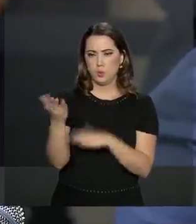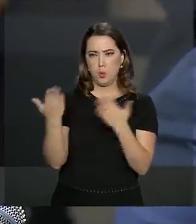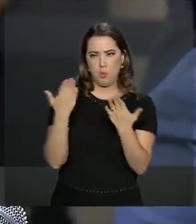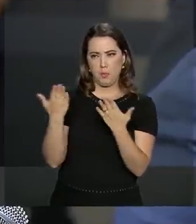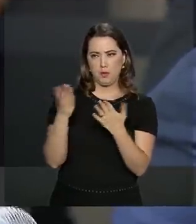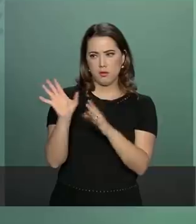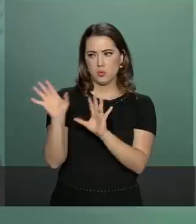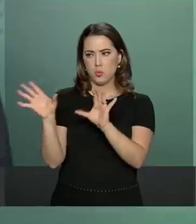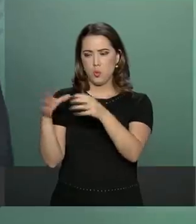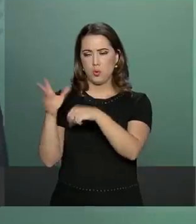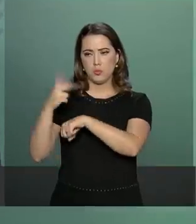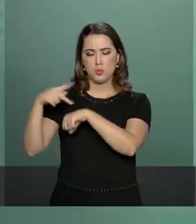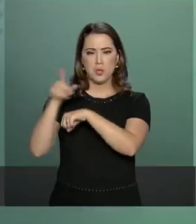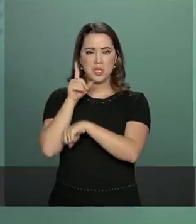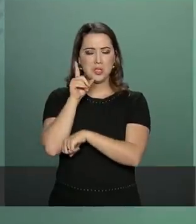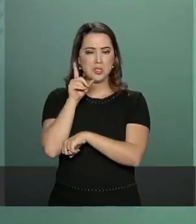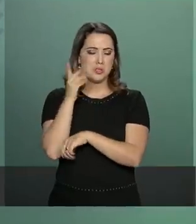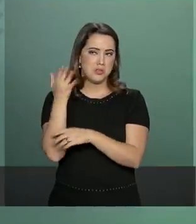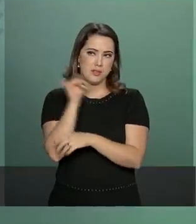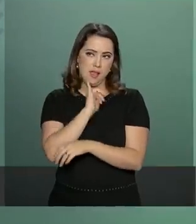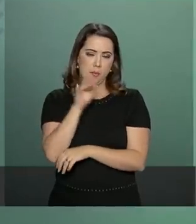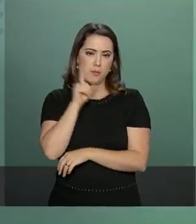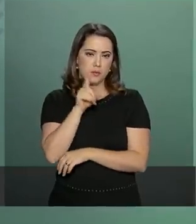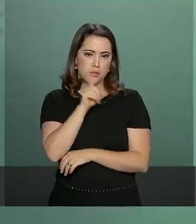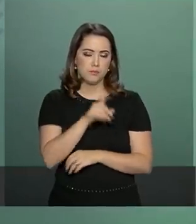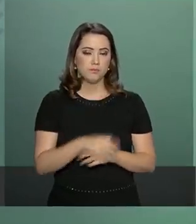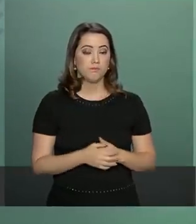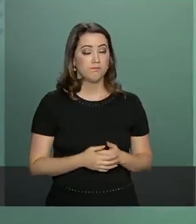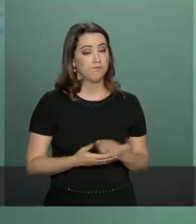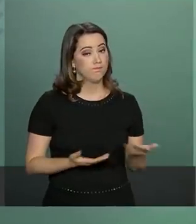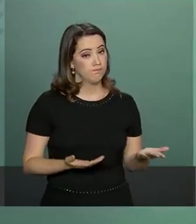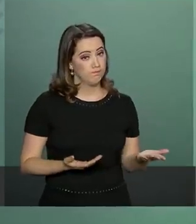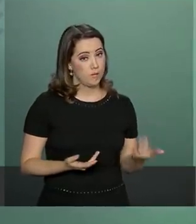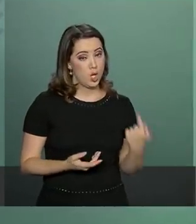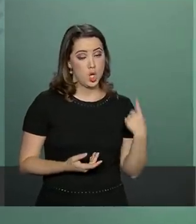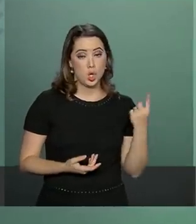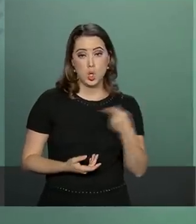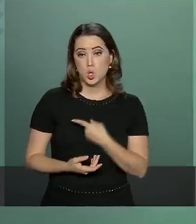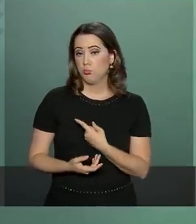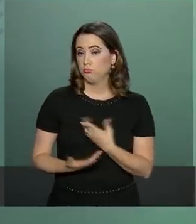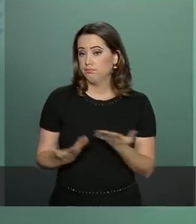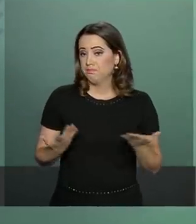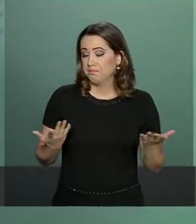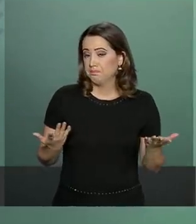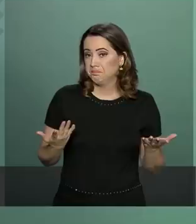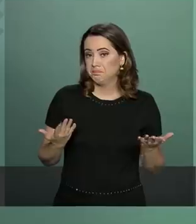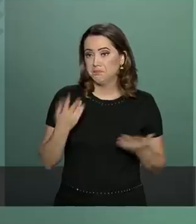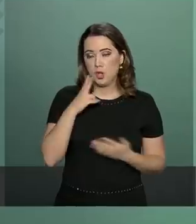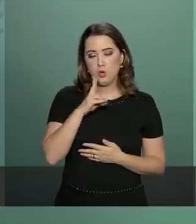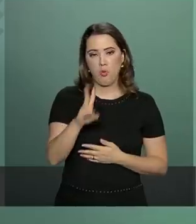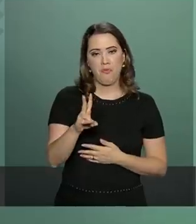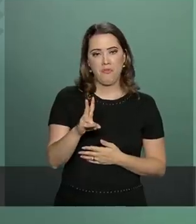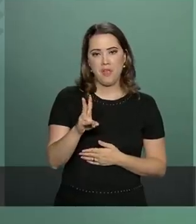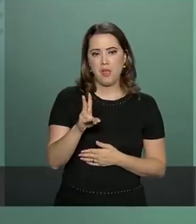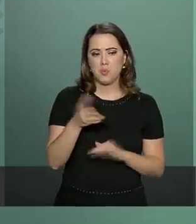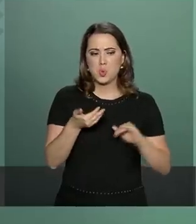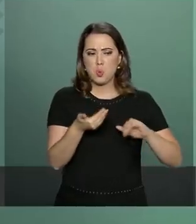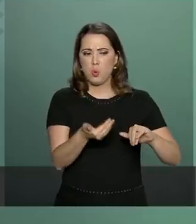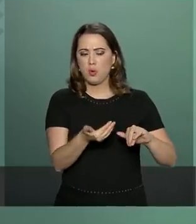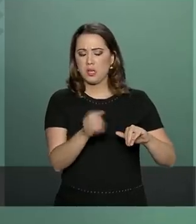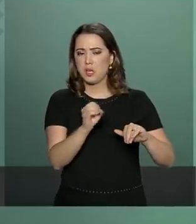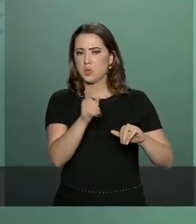Não vemos por parte do Congresso, e nem foi encaminhado ao senhor presidente,